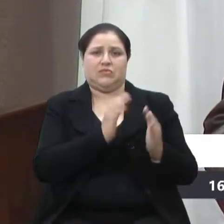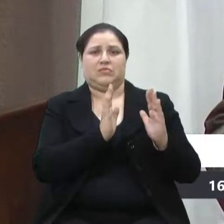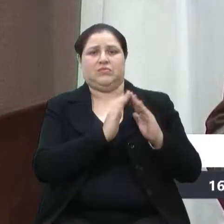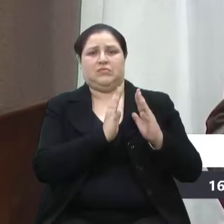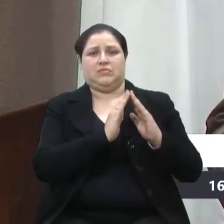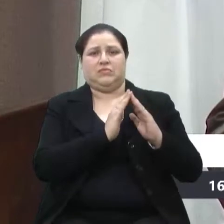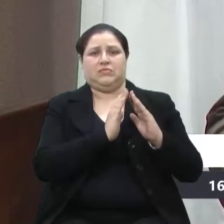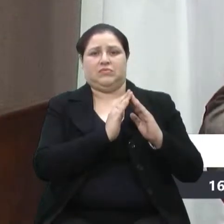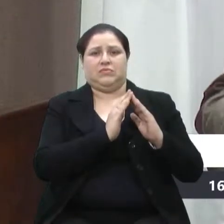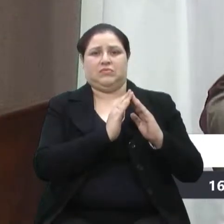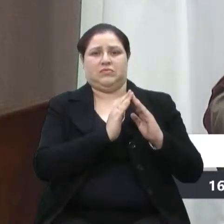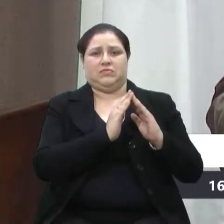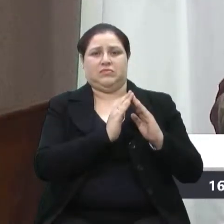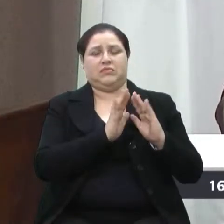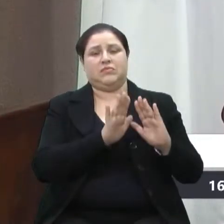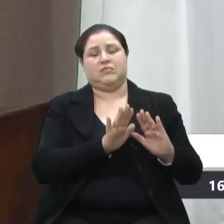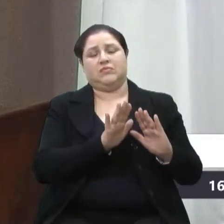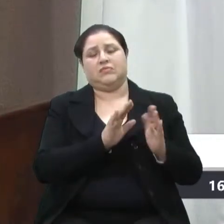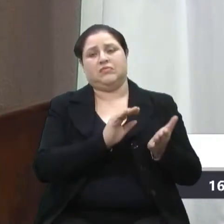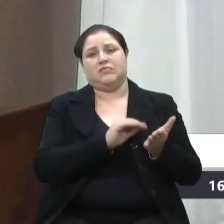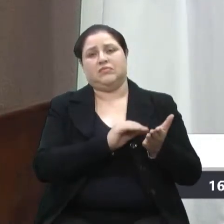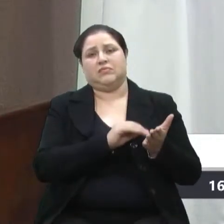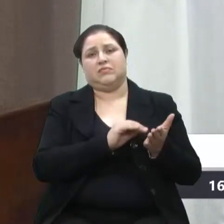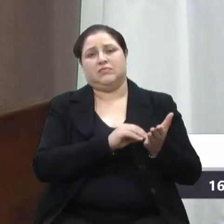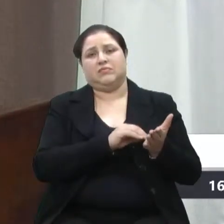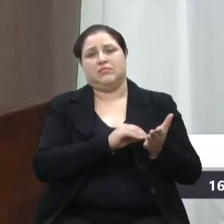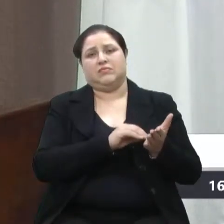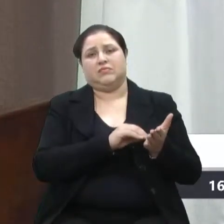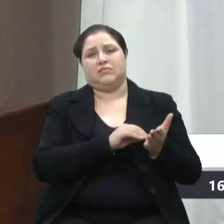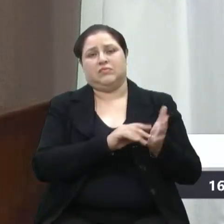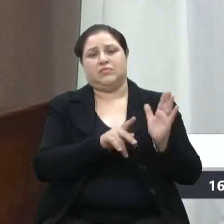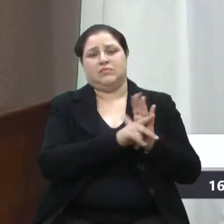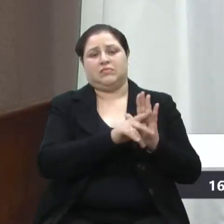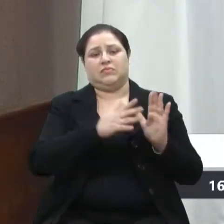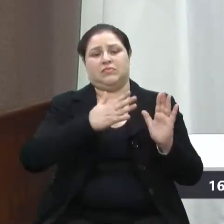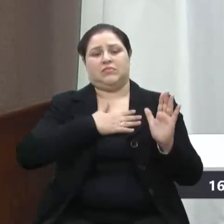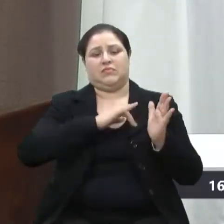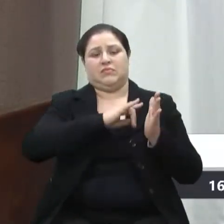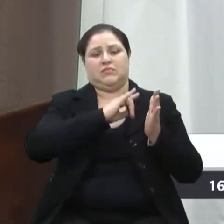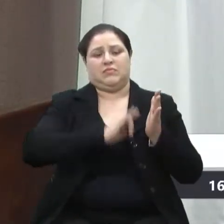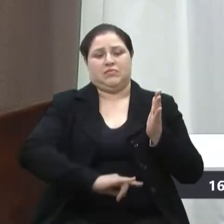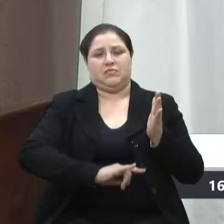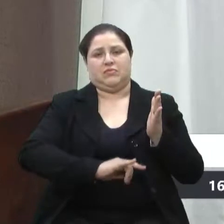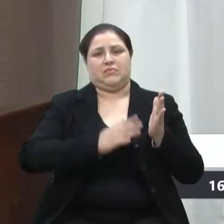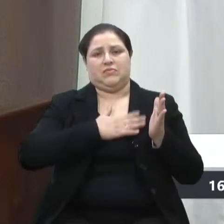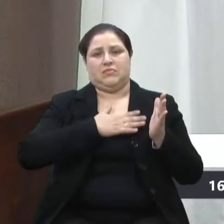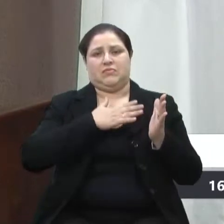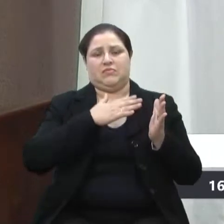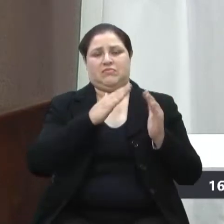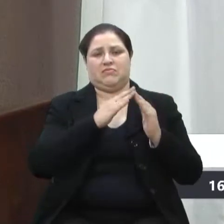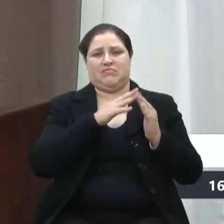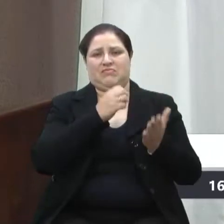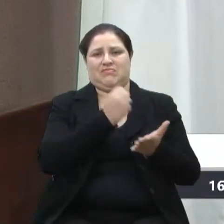e não têm a sua escritura, o seu título. Pois bem,